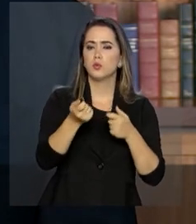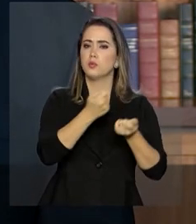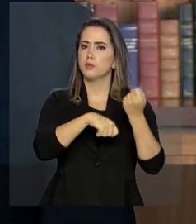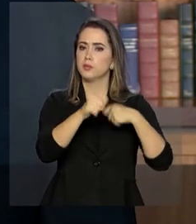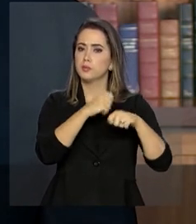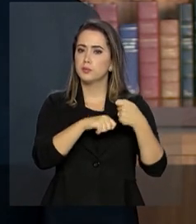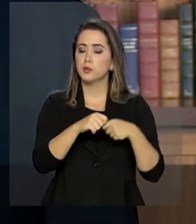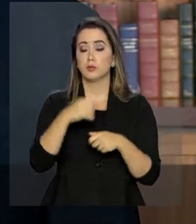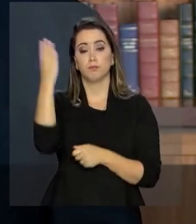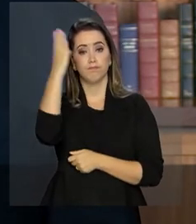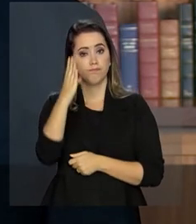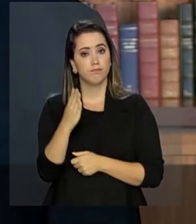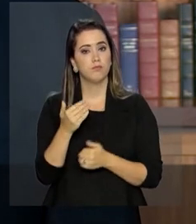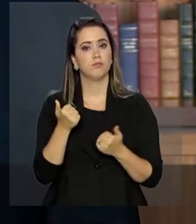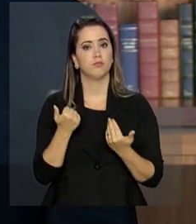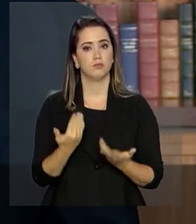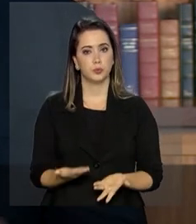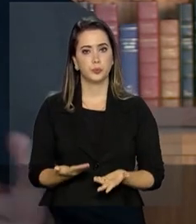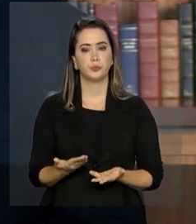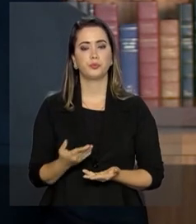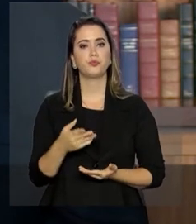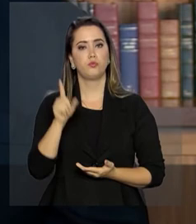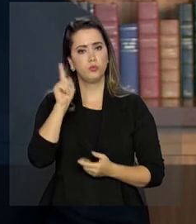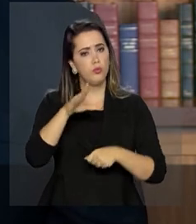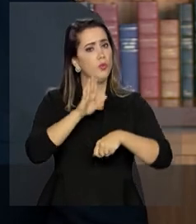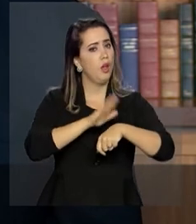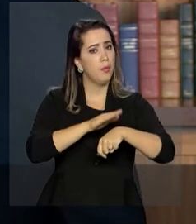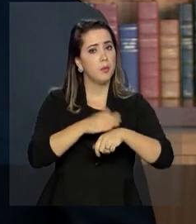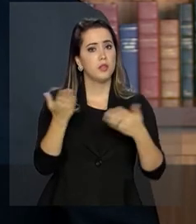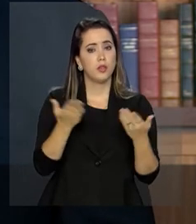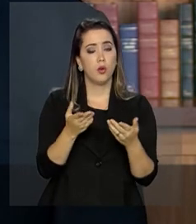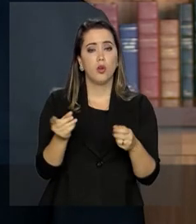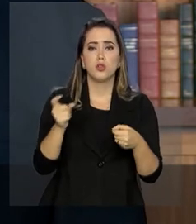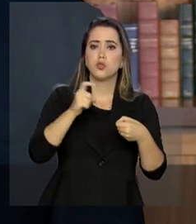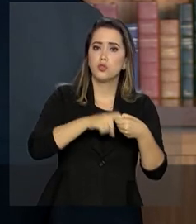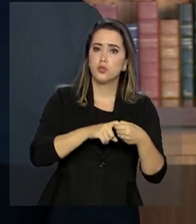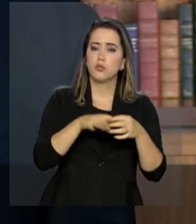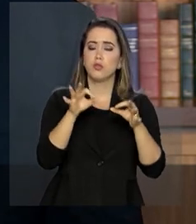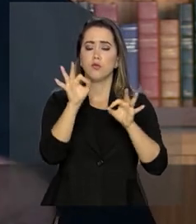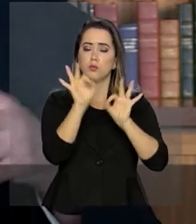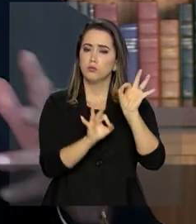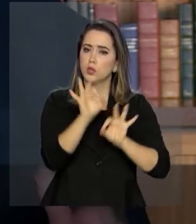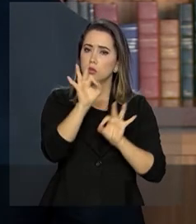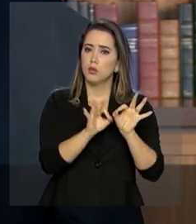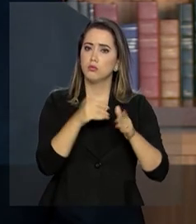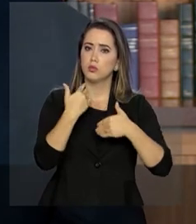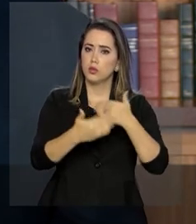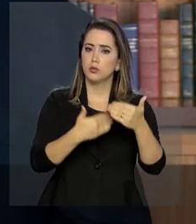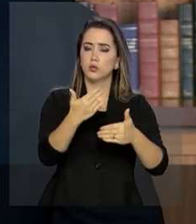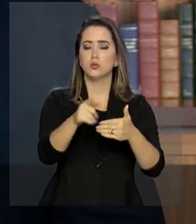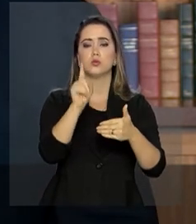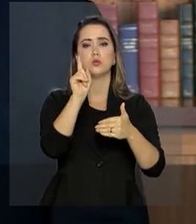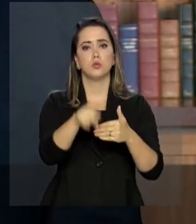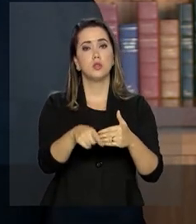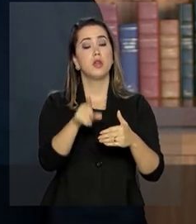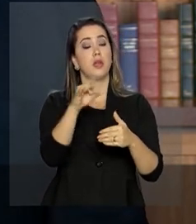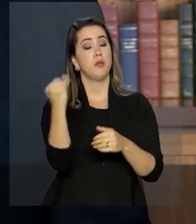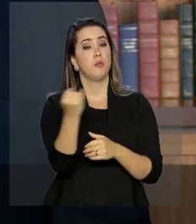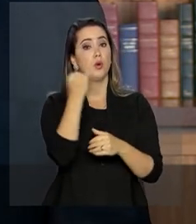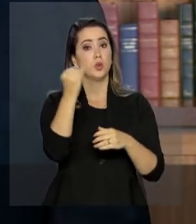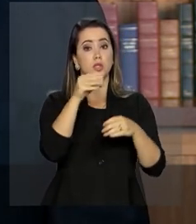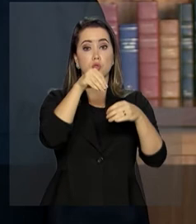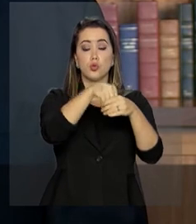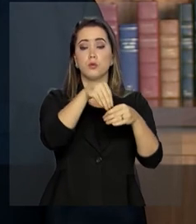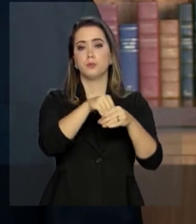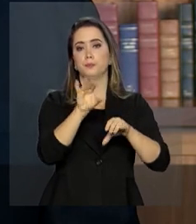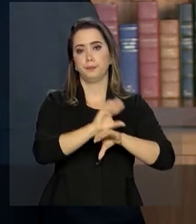pior recessão de nossa história. É hora de restabelecer a ordem e a manutenção da ordem foi o fundamento